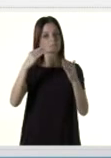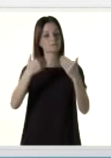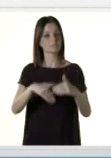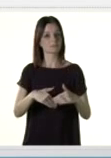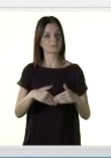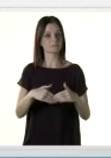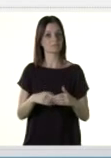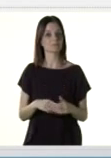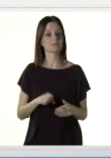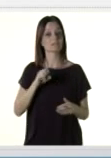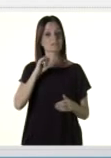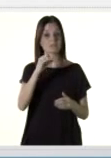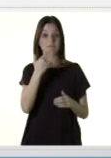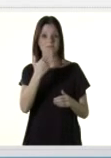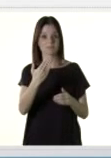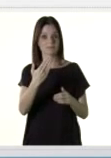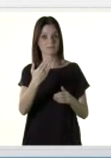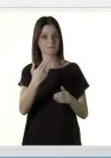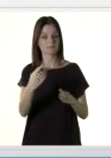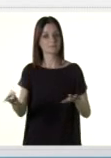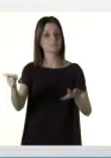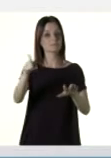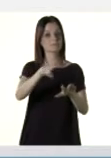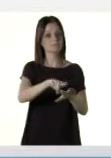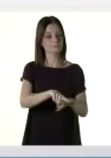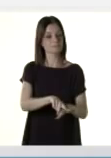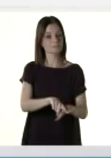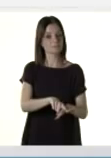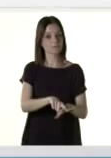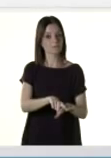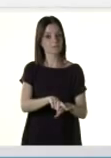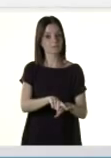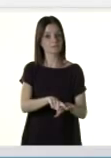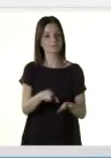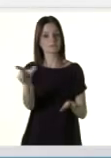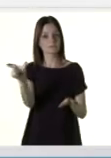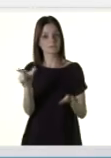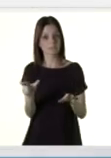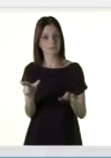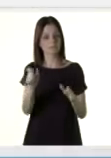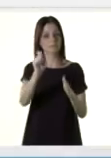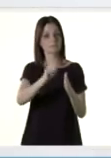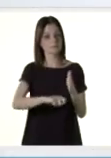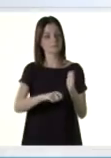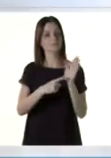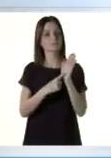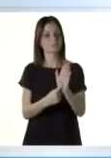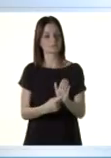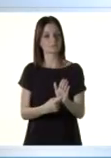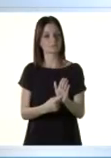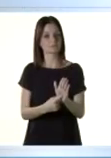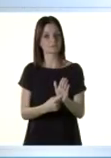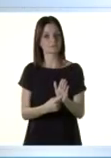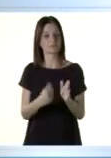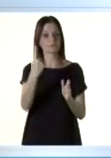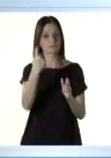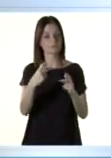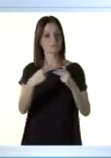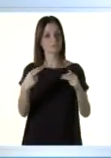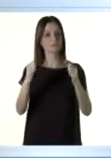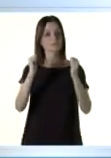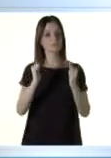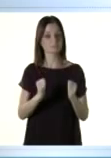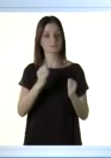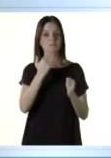prova. Se você pedir um atendimento diferenciado, vai constar no seu cartão de inscrição. O único atendimento